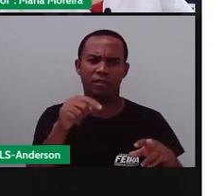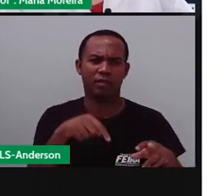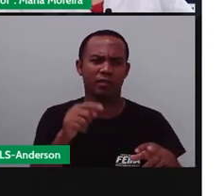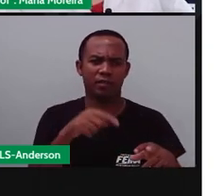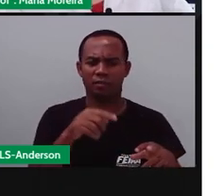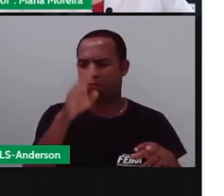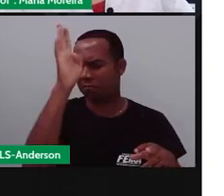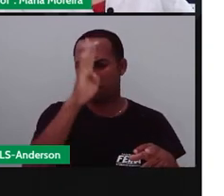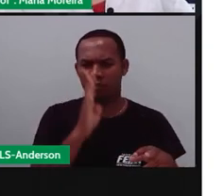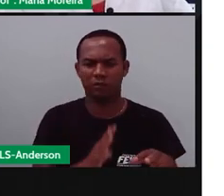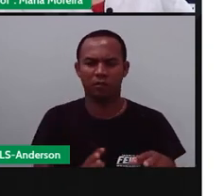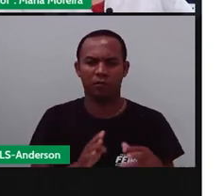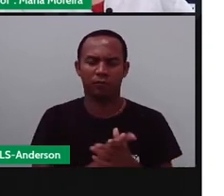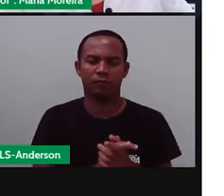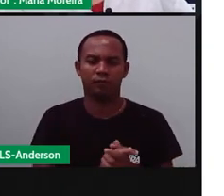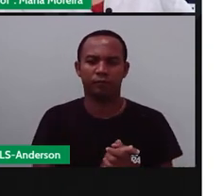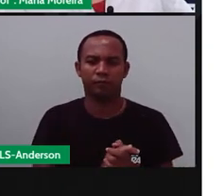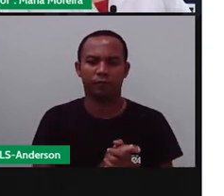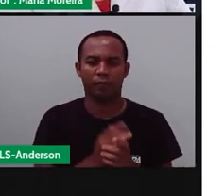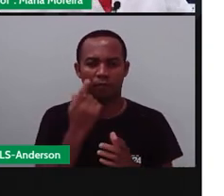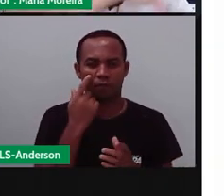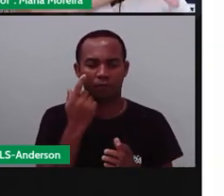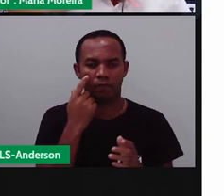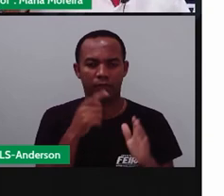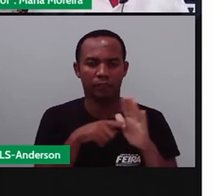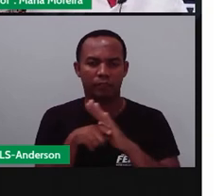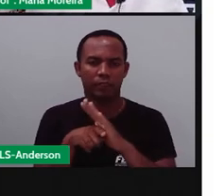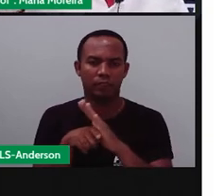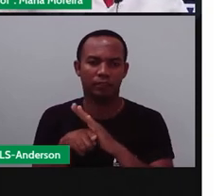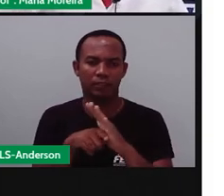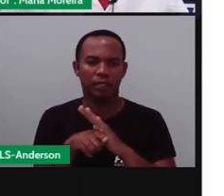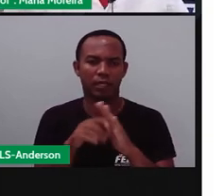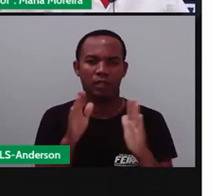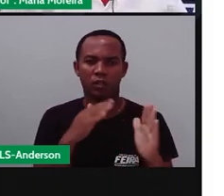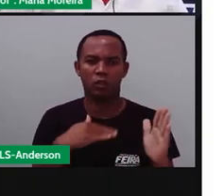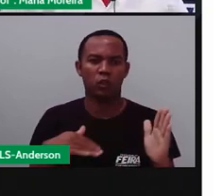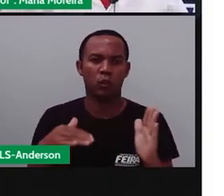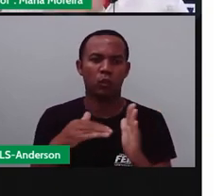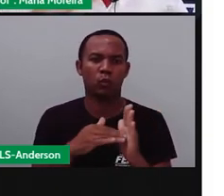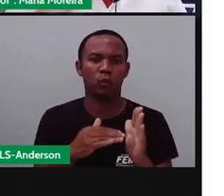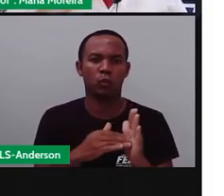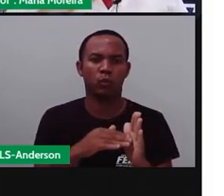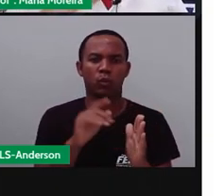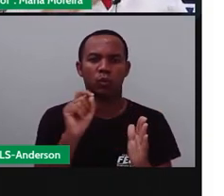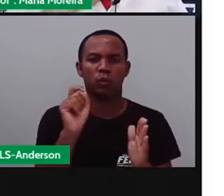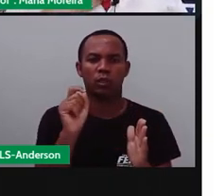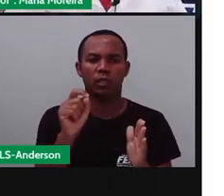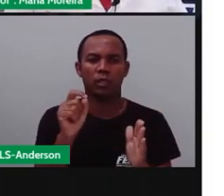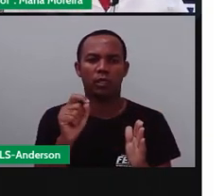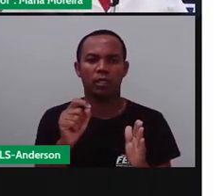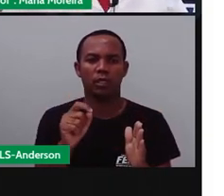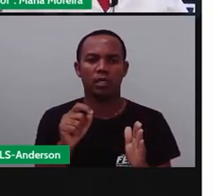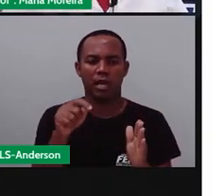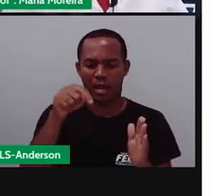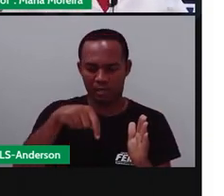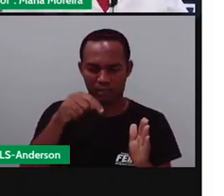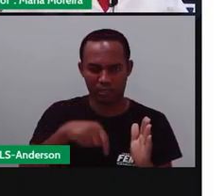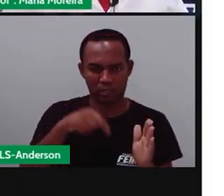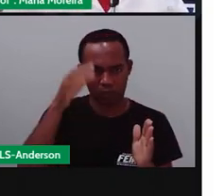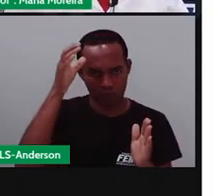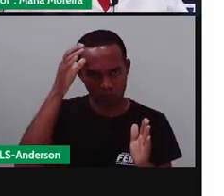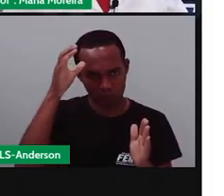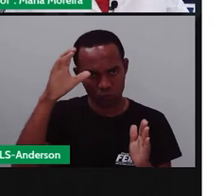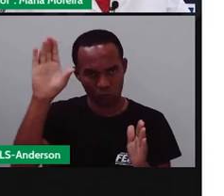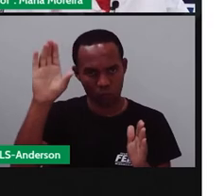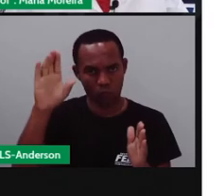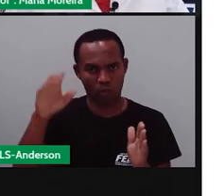roças brasileiras. Vamos só dar uma analisada no que está aqui. Tudo isso que está aqui faz parte da nossa cultura aqui em Feira de Santana?